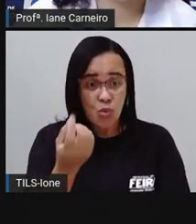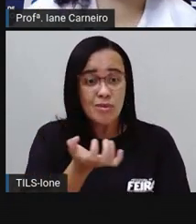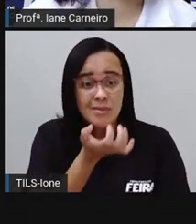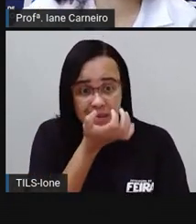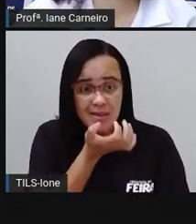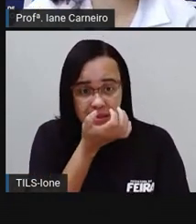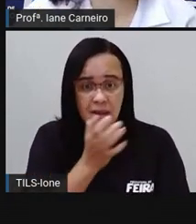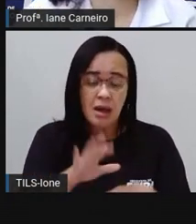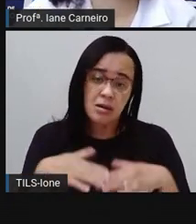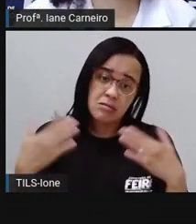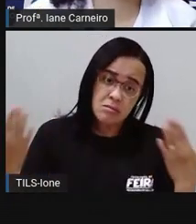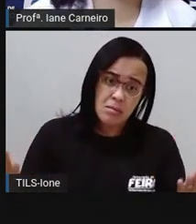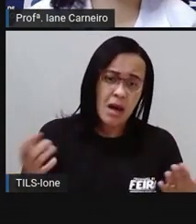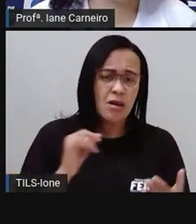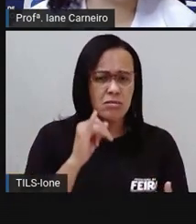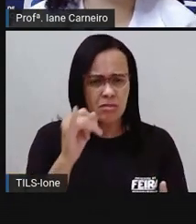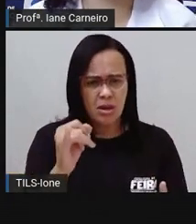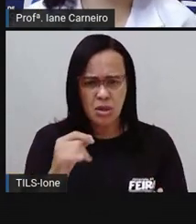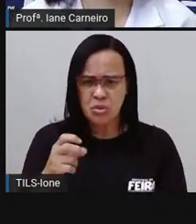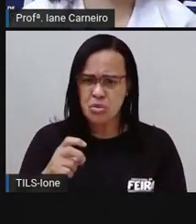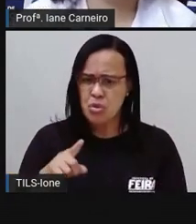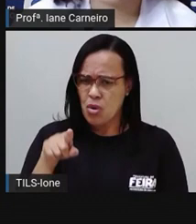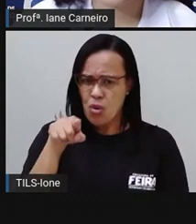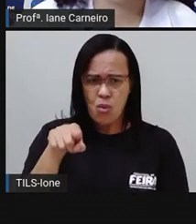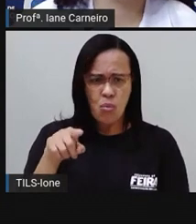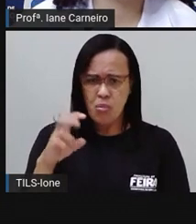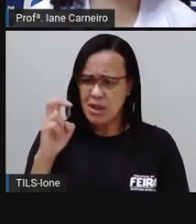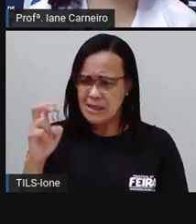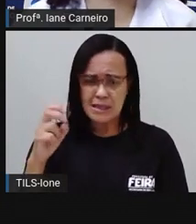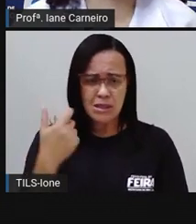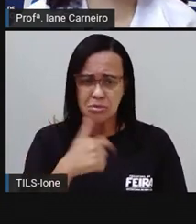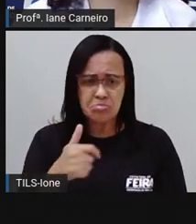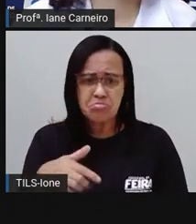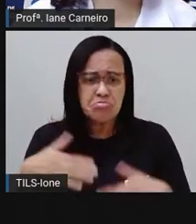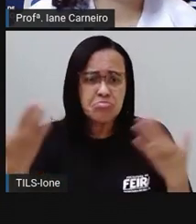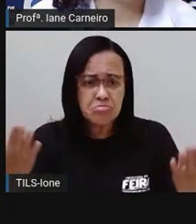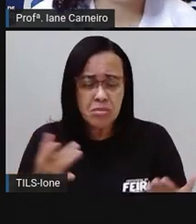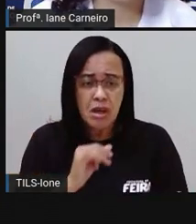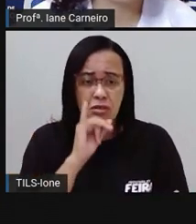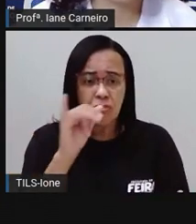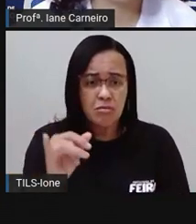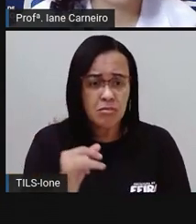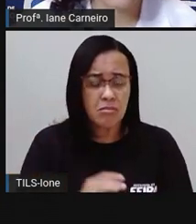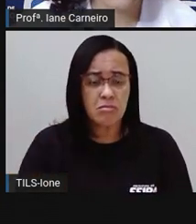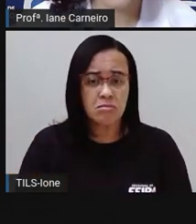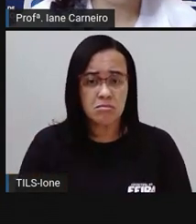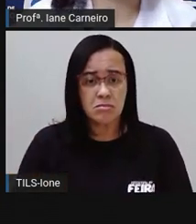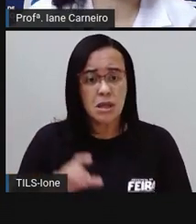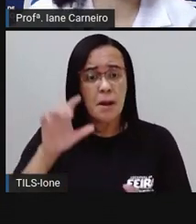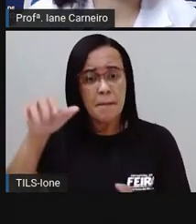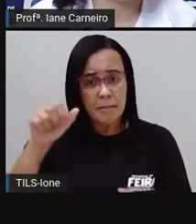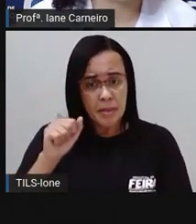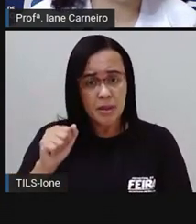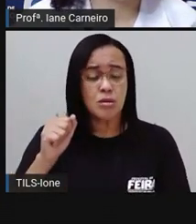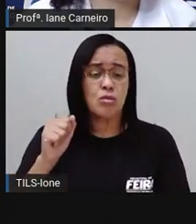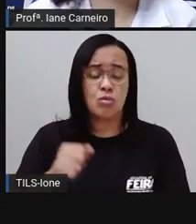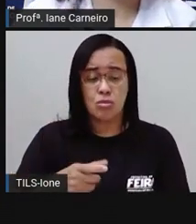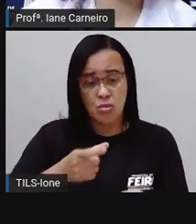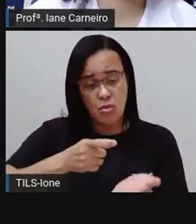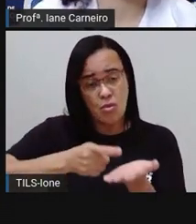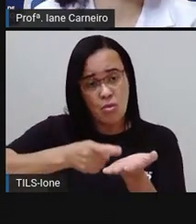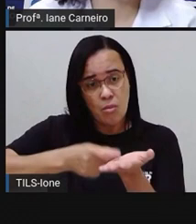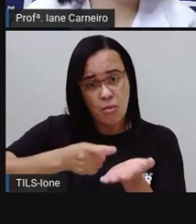delas não era de cinco. Falou Duende. Correto, disse Theo. Pegou a moeda de um e mostrou ao Duende.